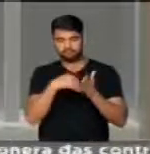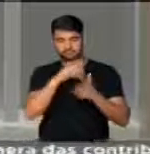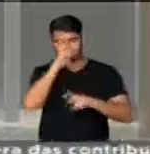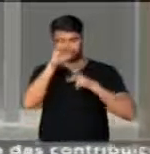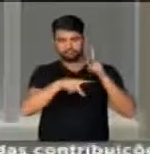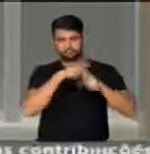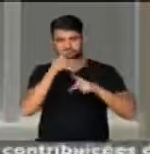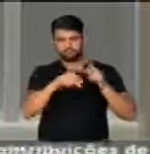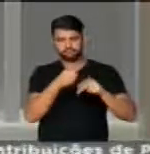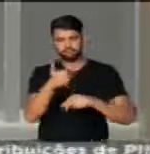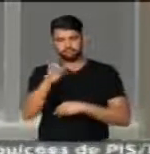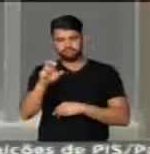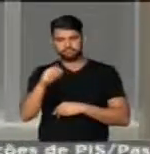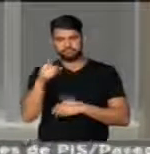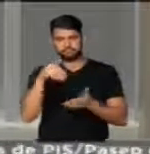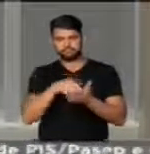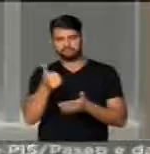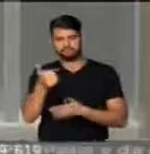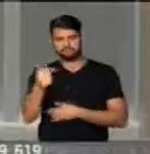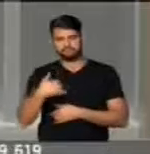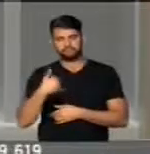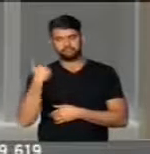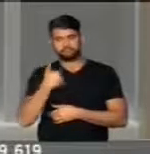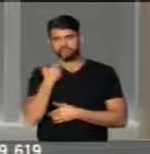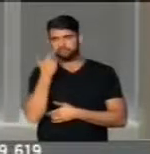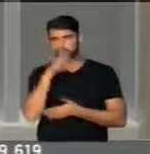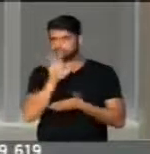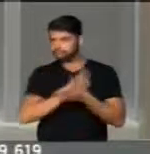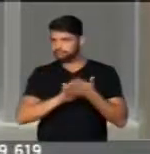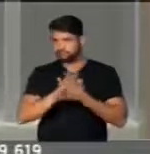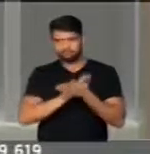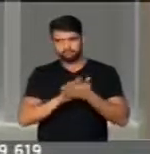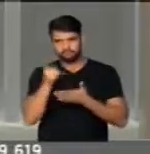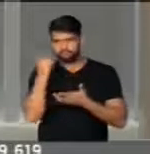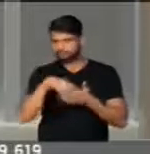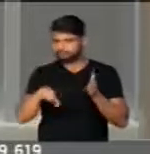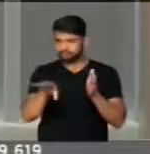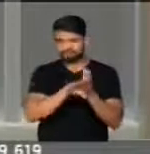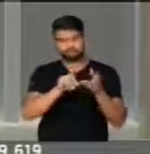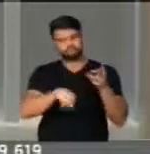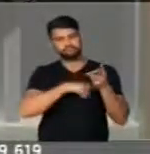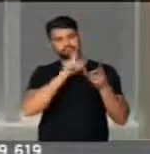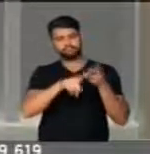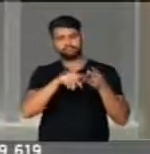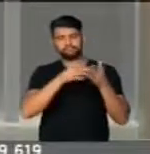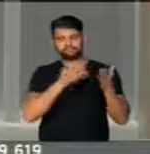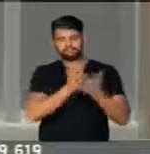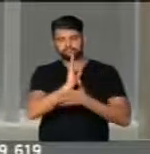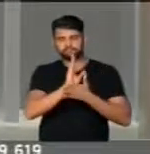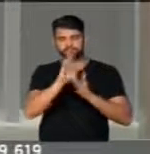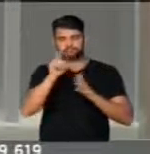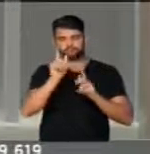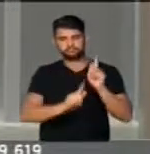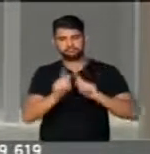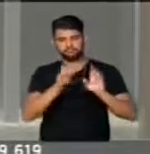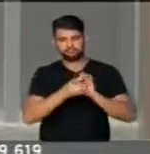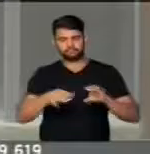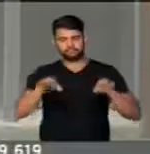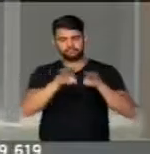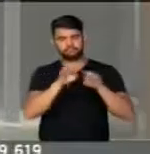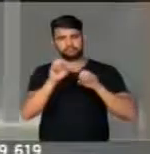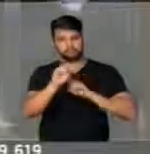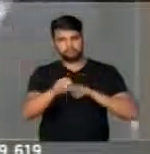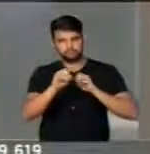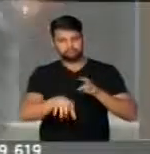a população de 15 a 17 anos. Não vamos atingir. Temos a regulamentação da gestão democrática do